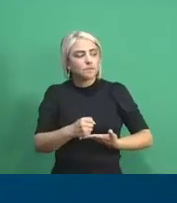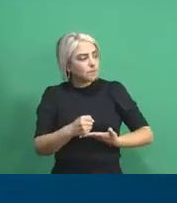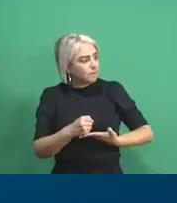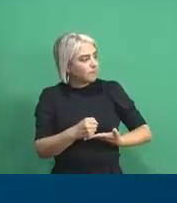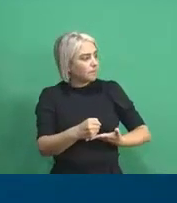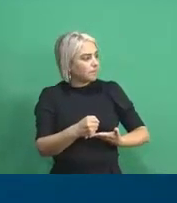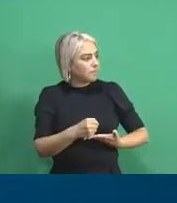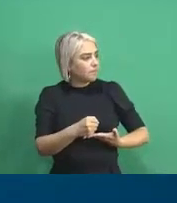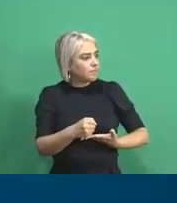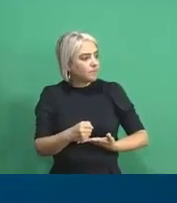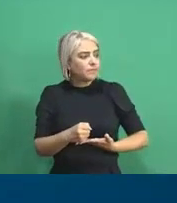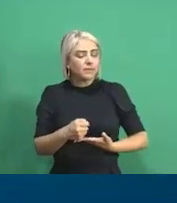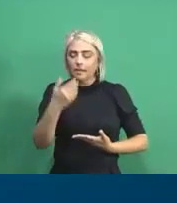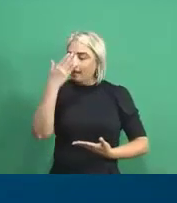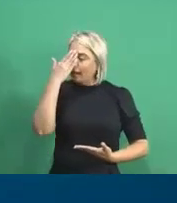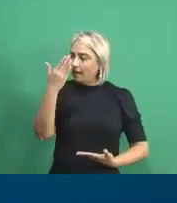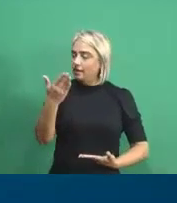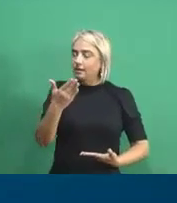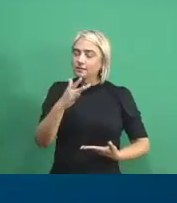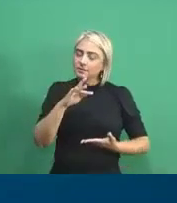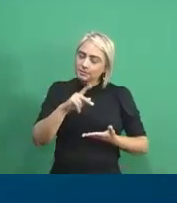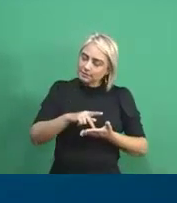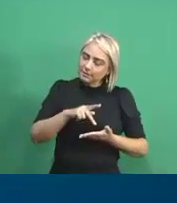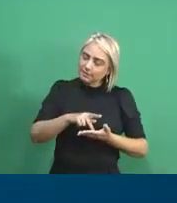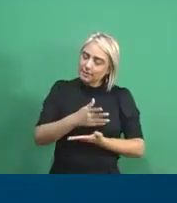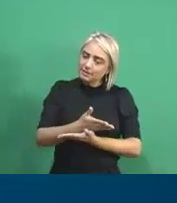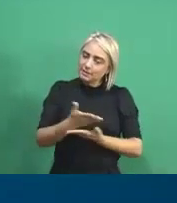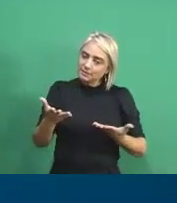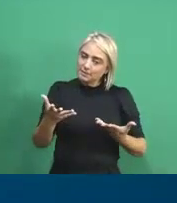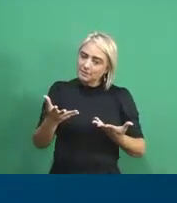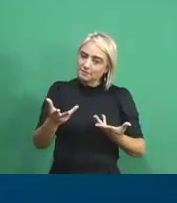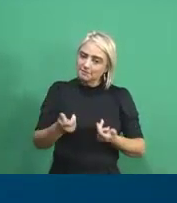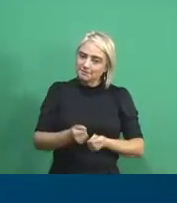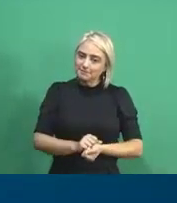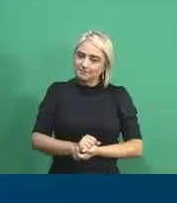apoiando. Eu agradeço de coração a todos vocês.